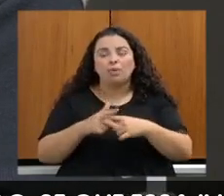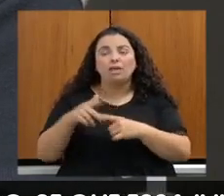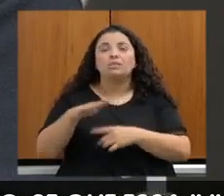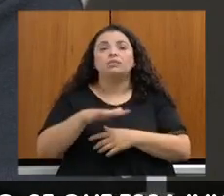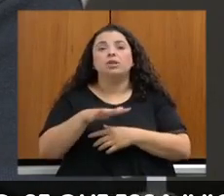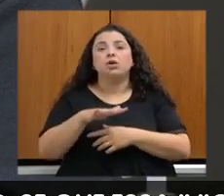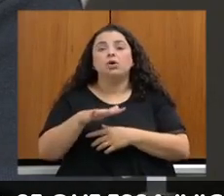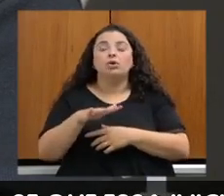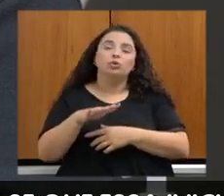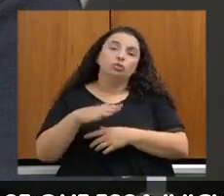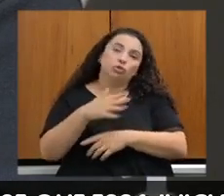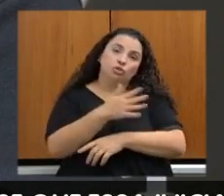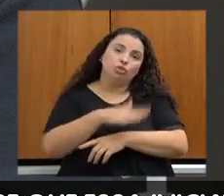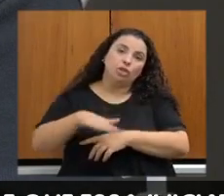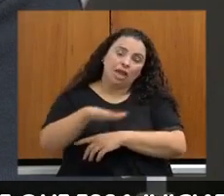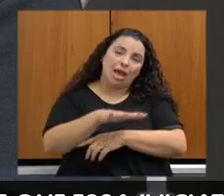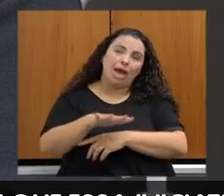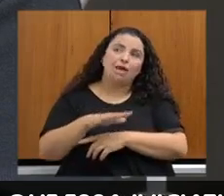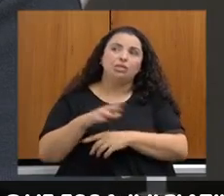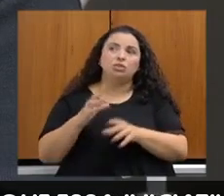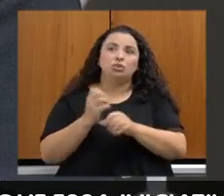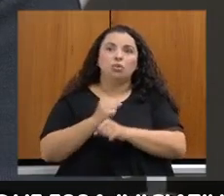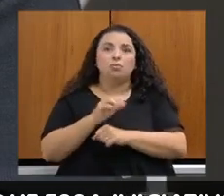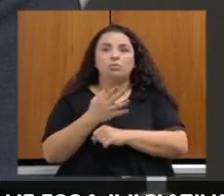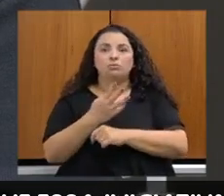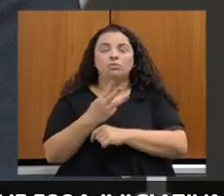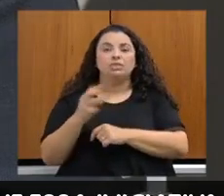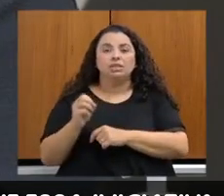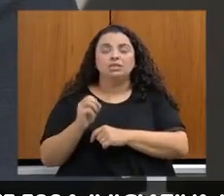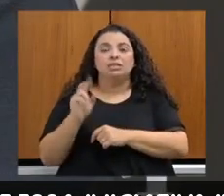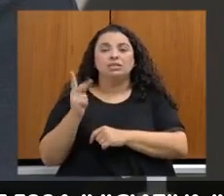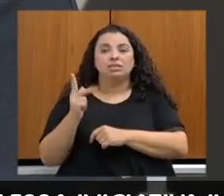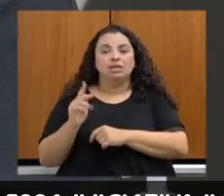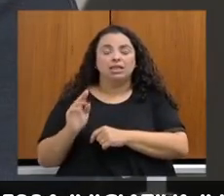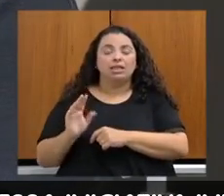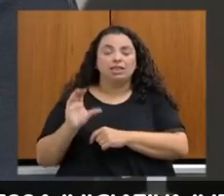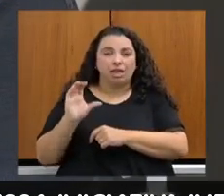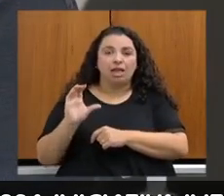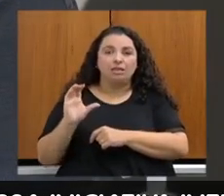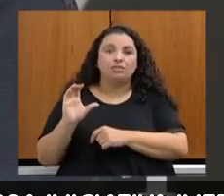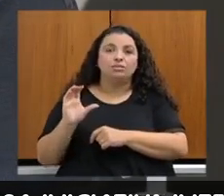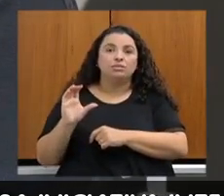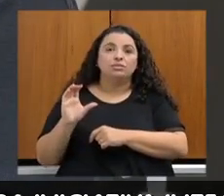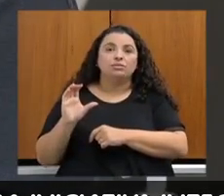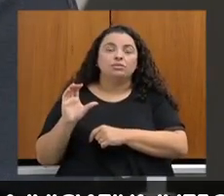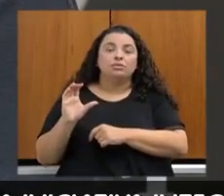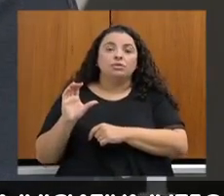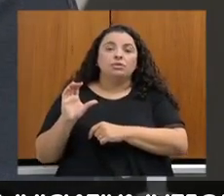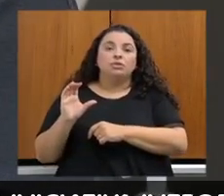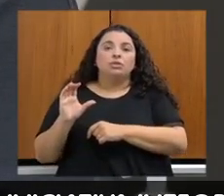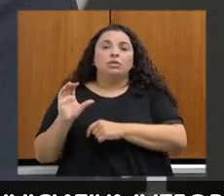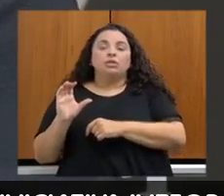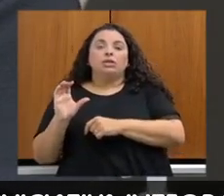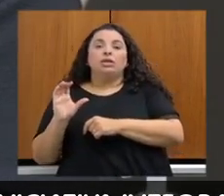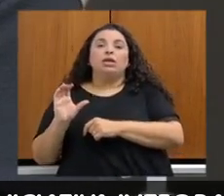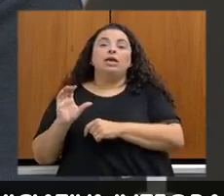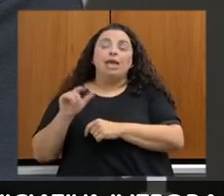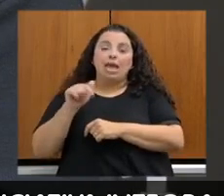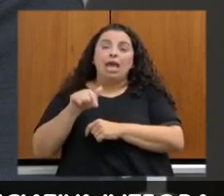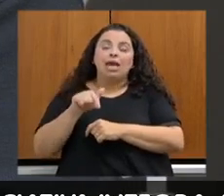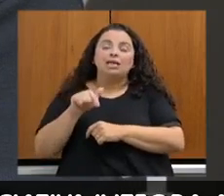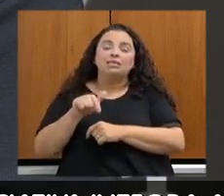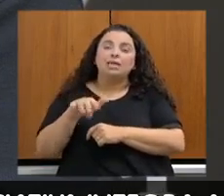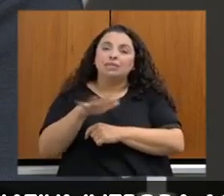vertente de recuperação de 300 hectares dentro de unidades de conservação. Essas áreas já estão com a CEMIG,